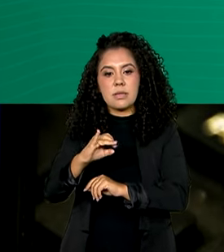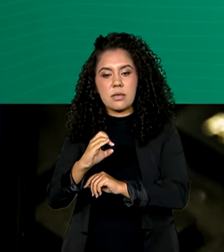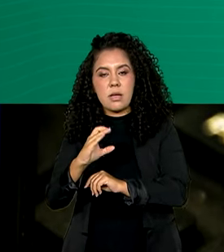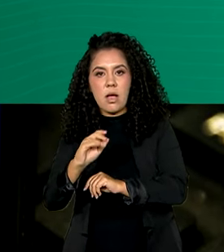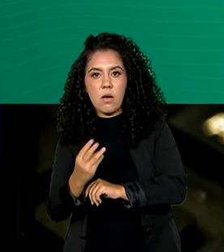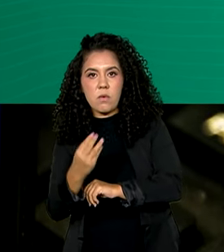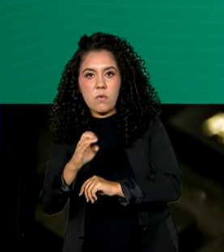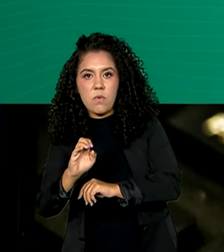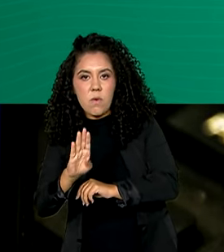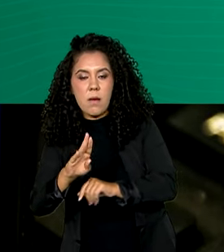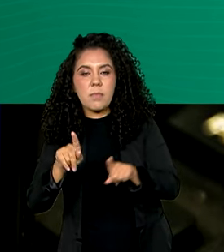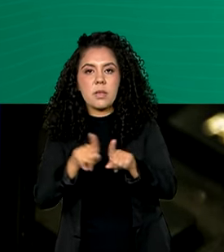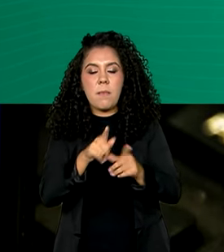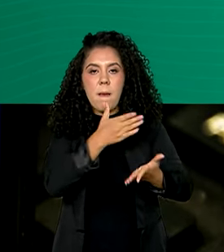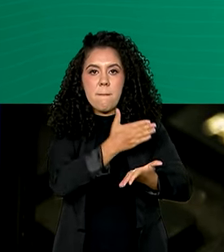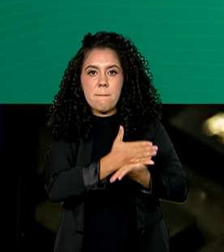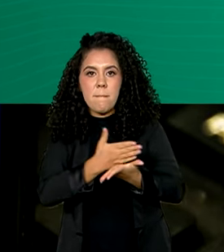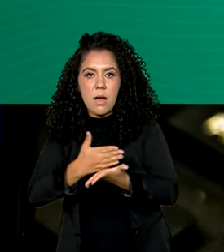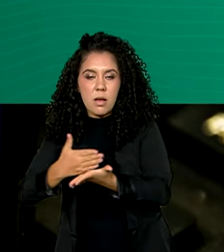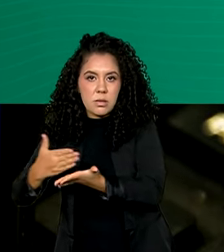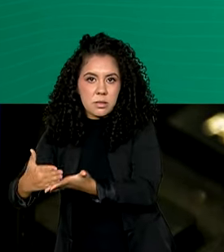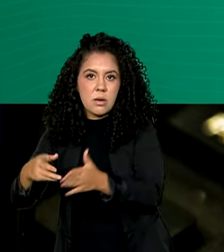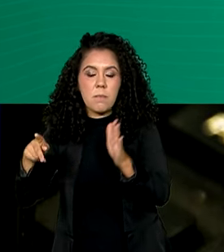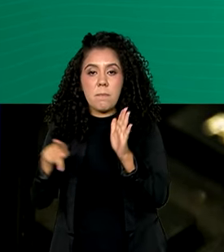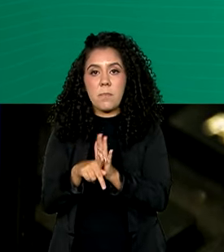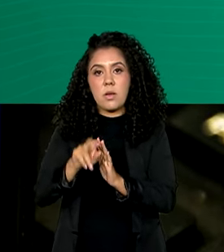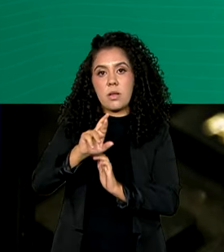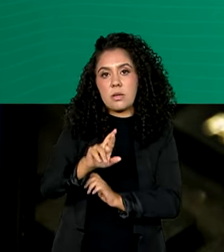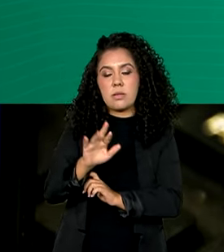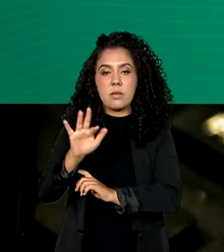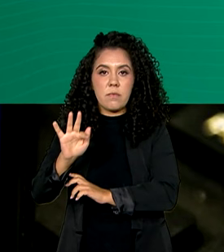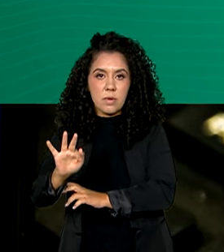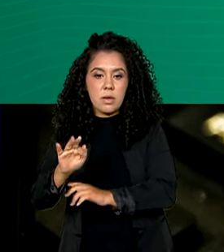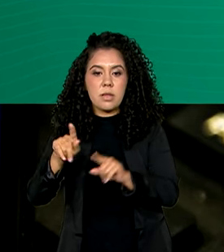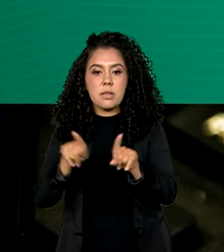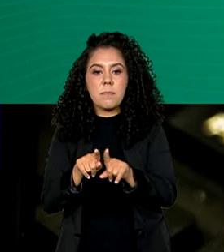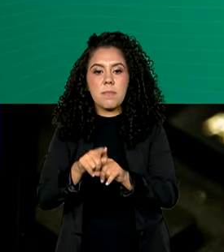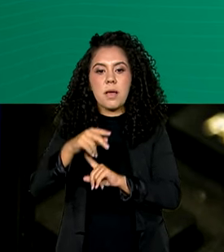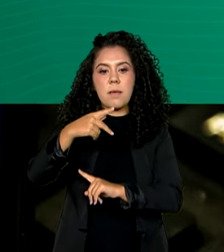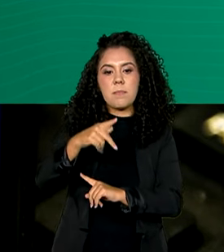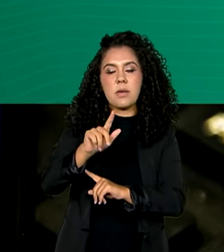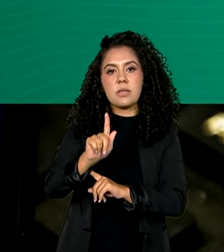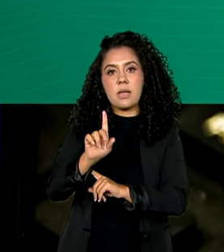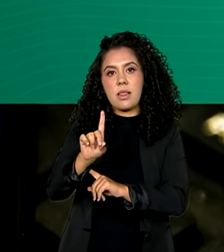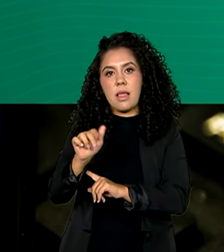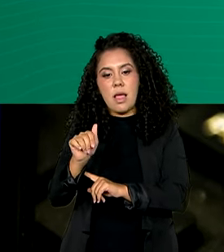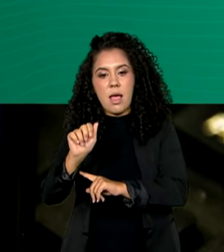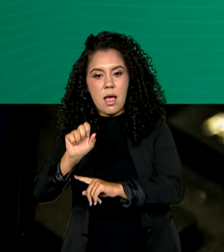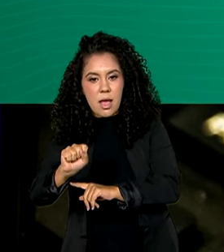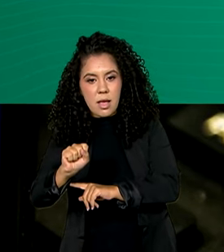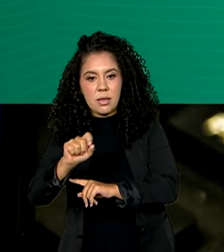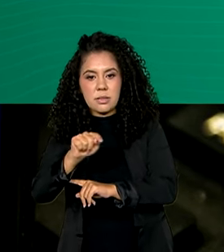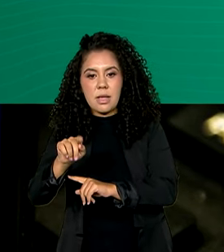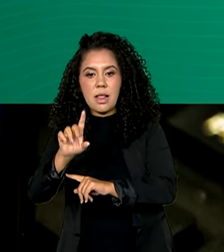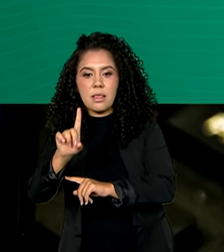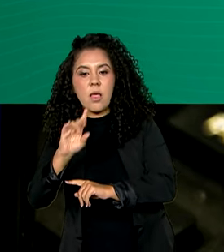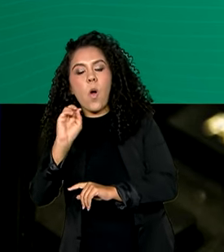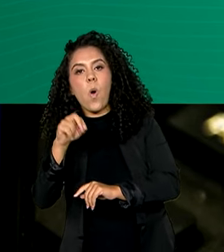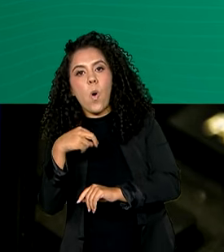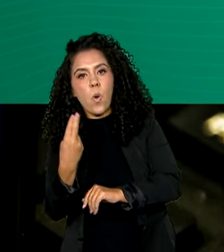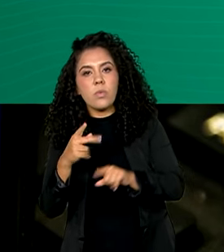Ordinários e Simplificados da Receita Federal, e o PGDASD ou o